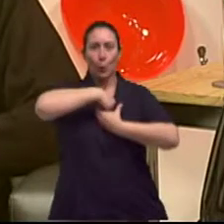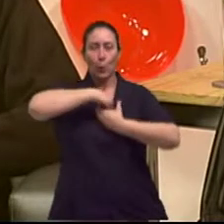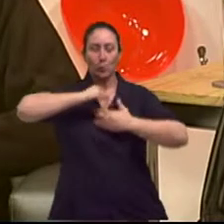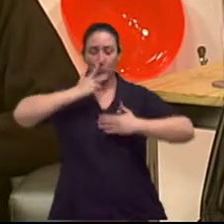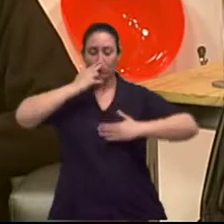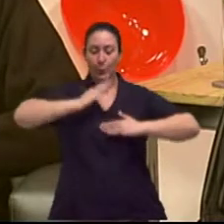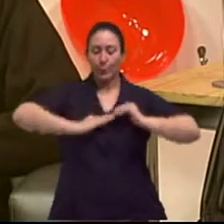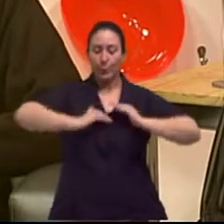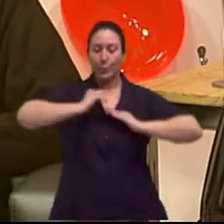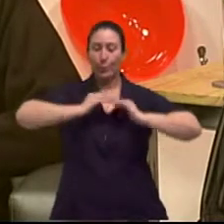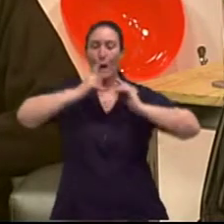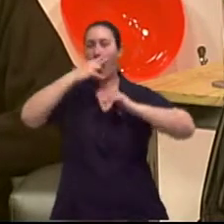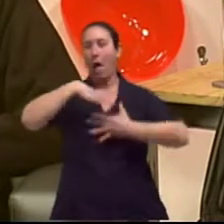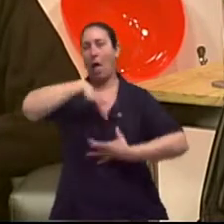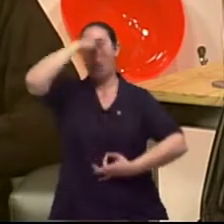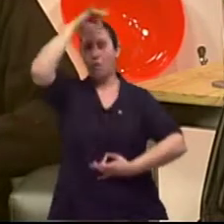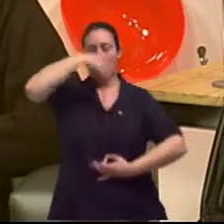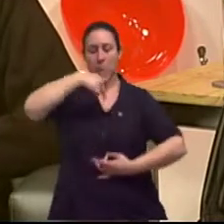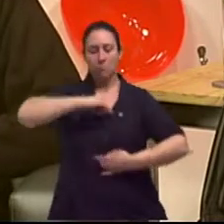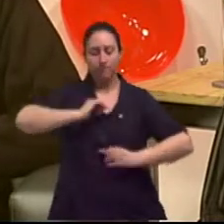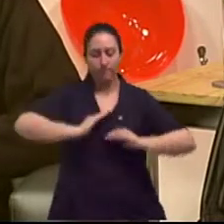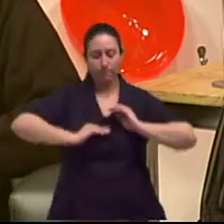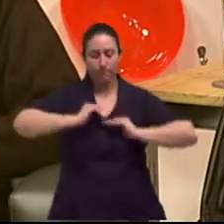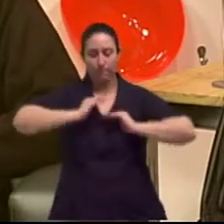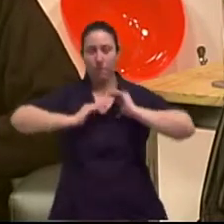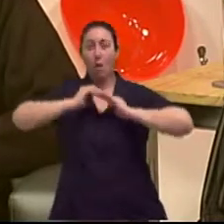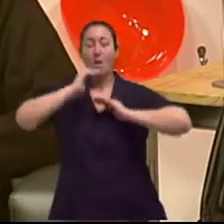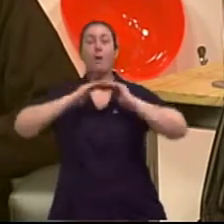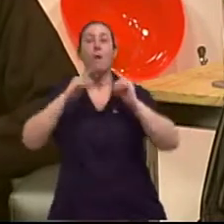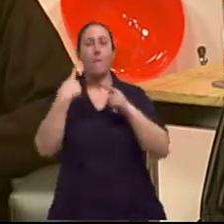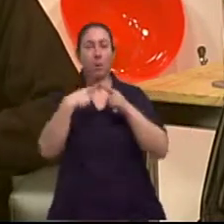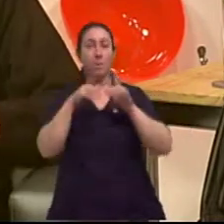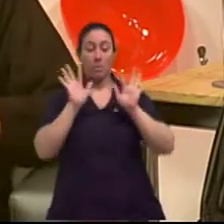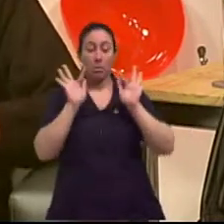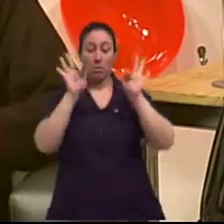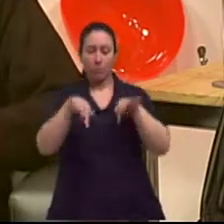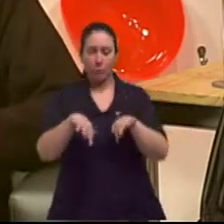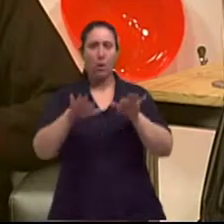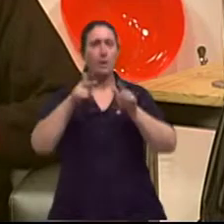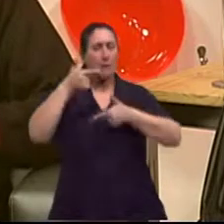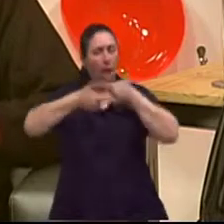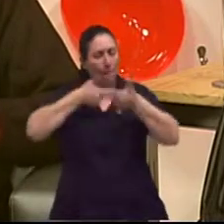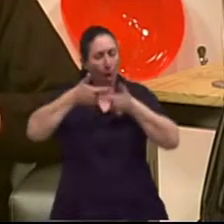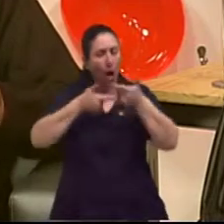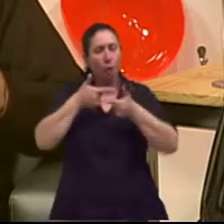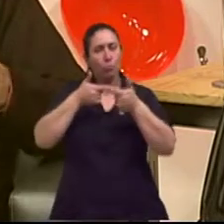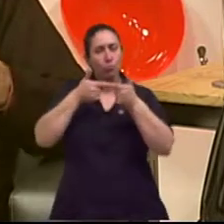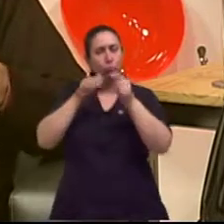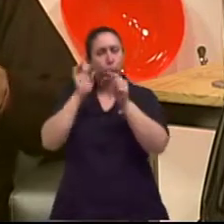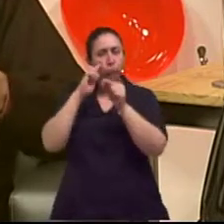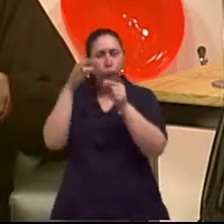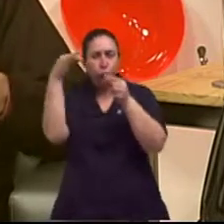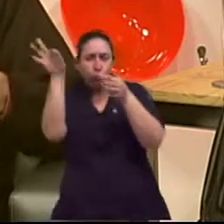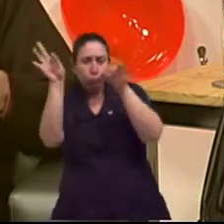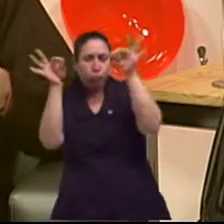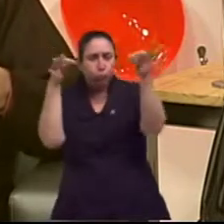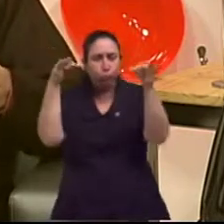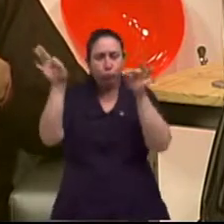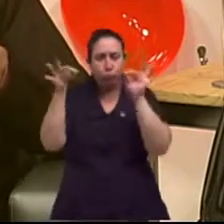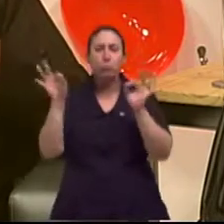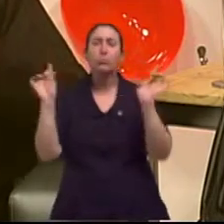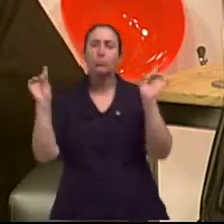Já, por exemplo, quando nós vamos trabalhar, depois desse trabalho montado, organizado, o a gente faz? A gente vai trabalhar na